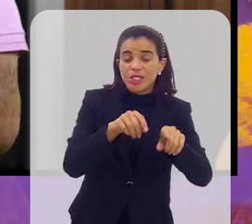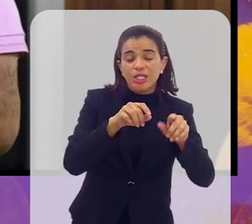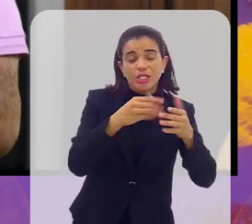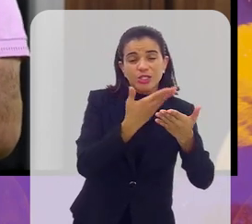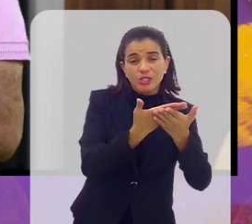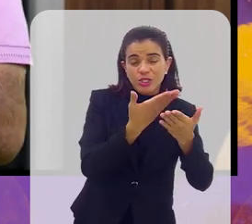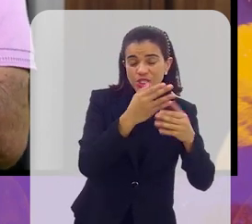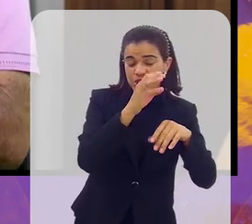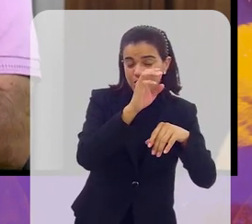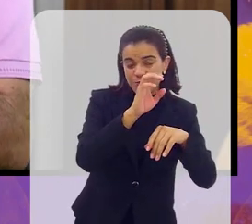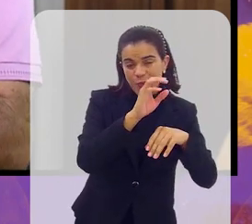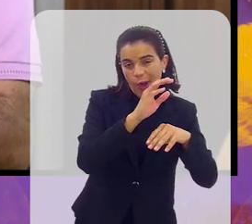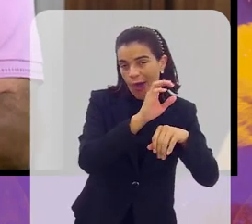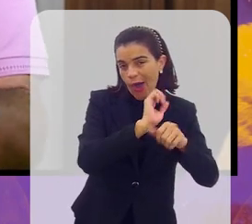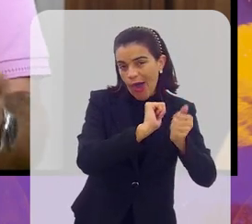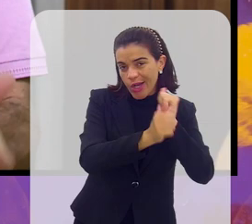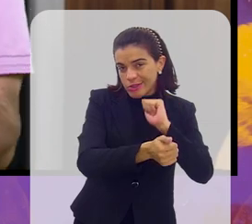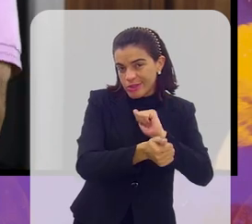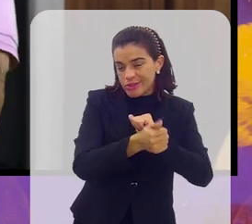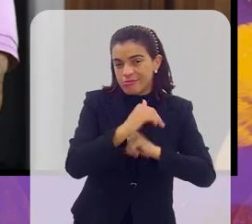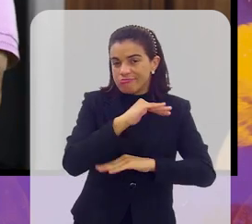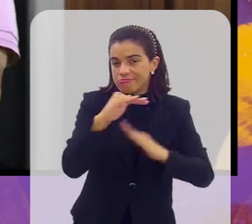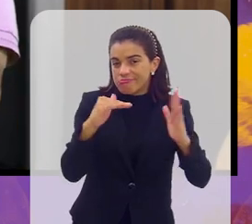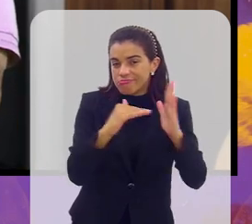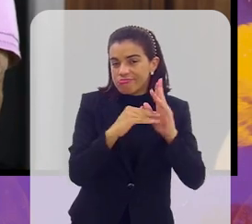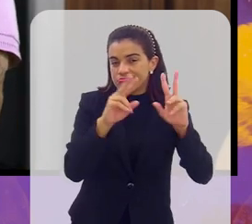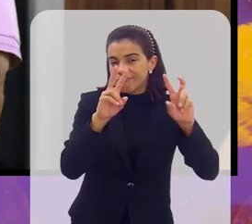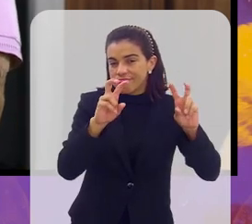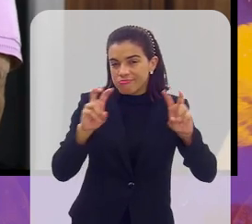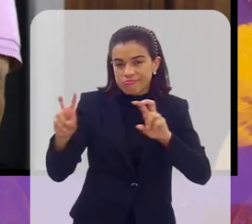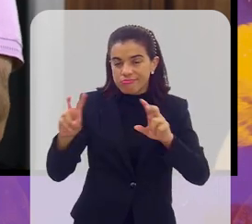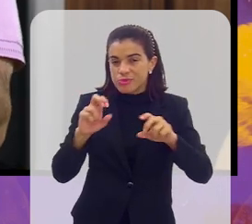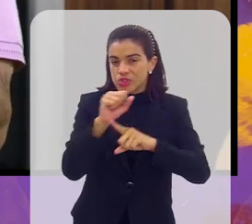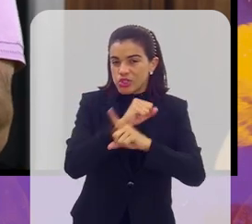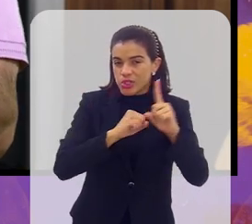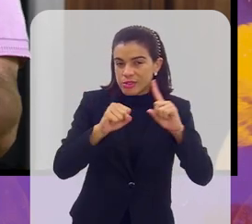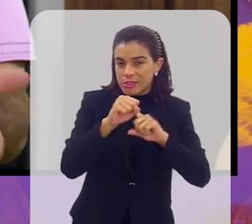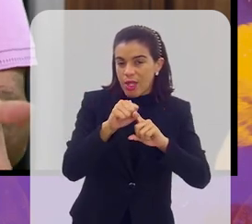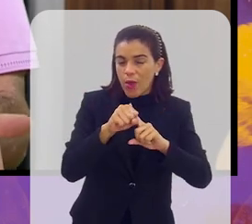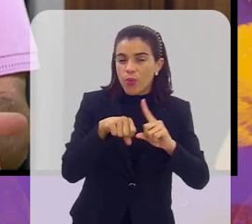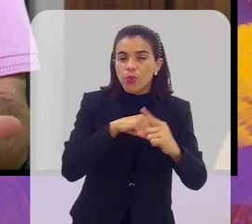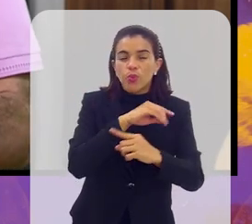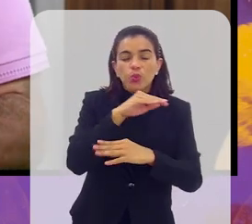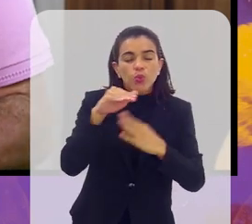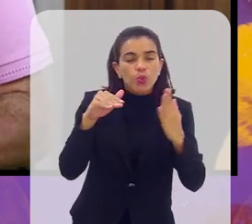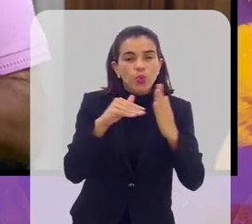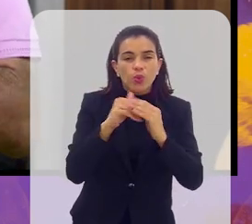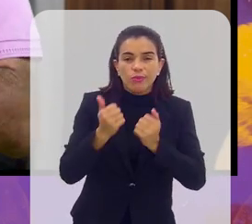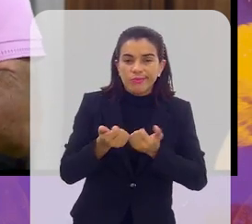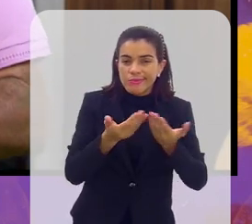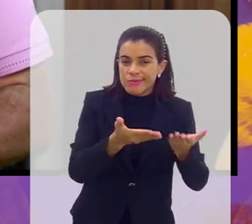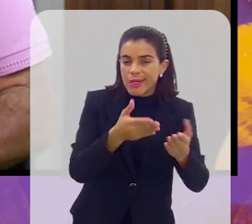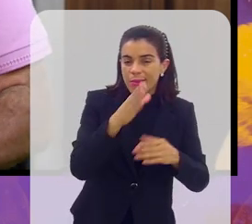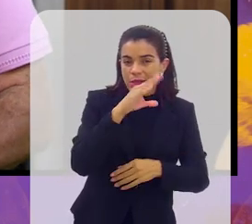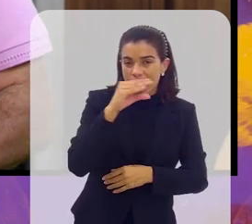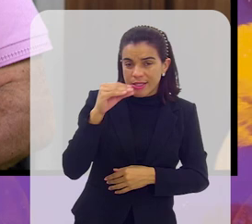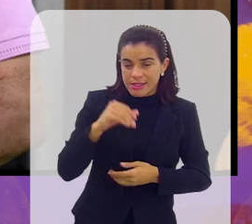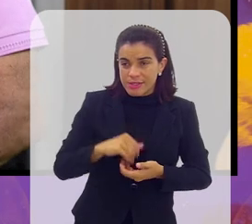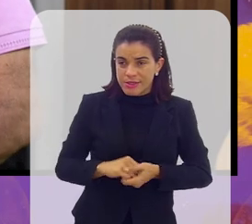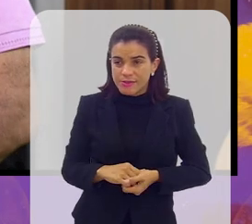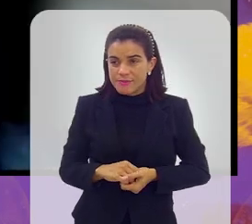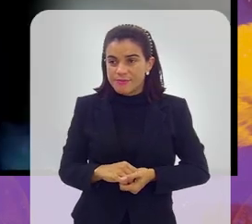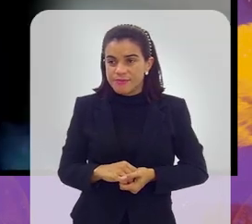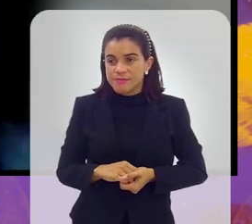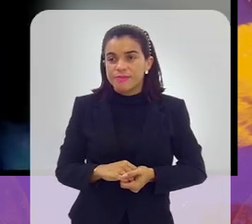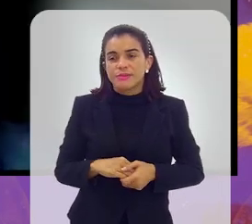esporte, a questão social, tudo para esses adolescentes que participam da Taça das